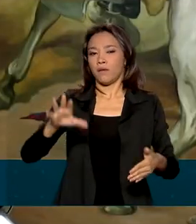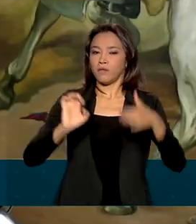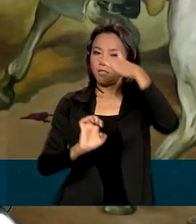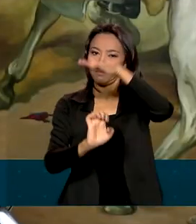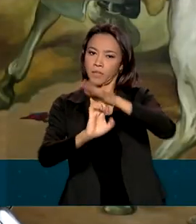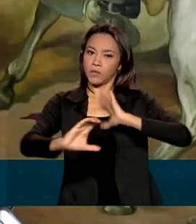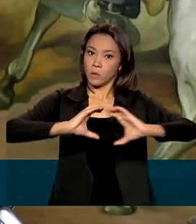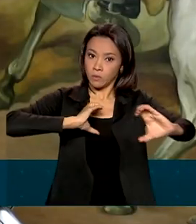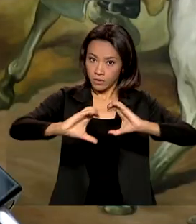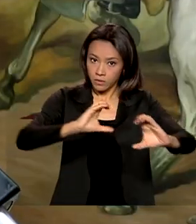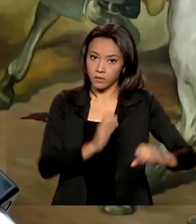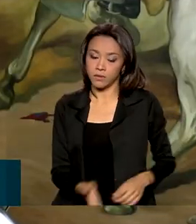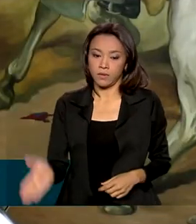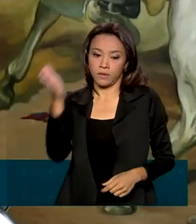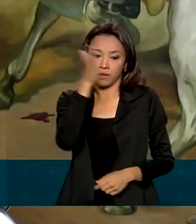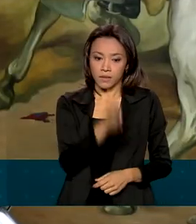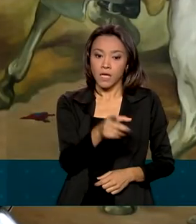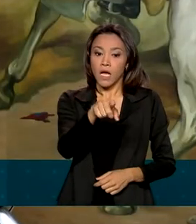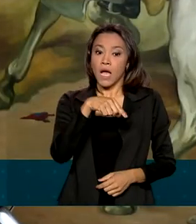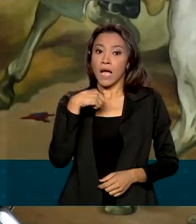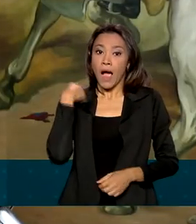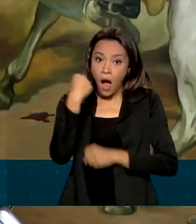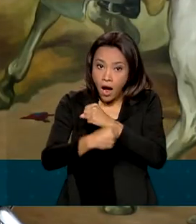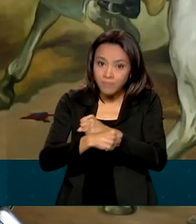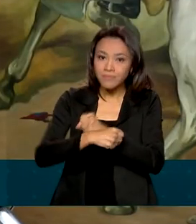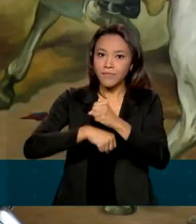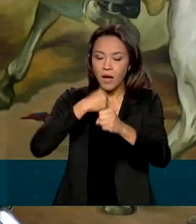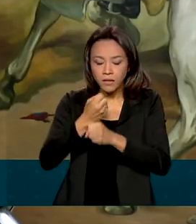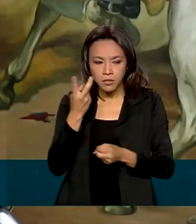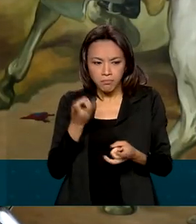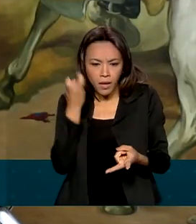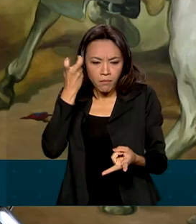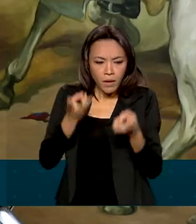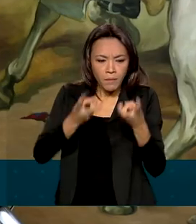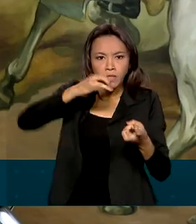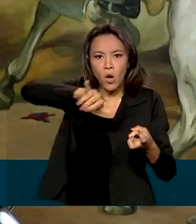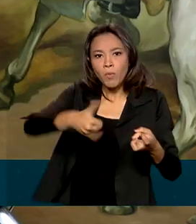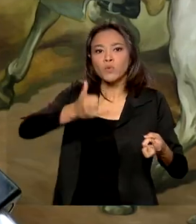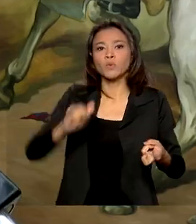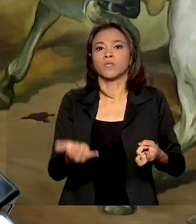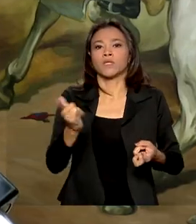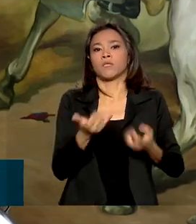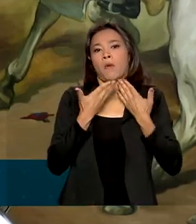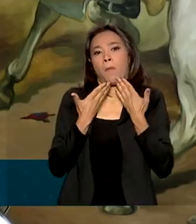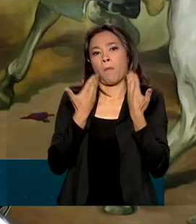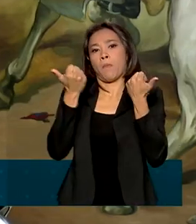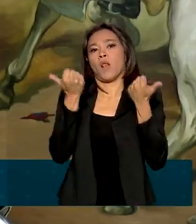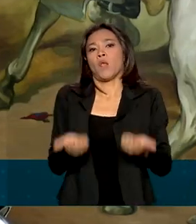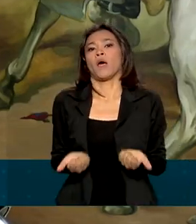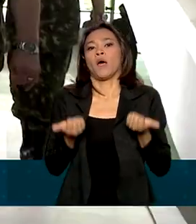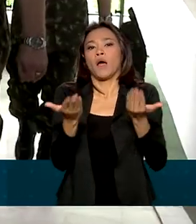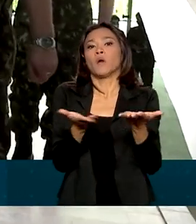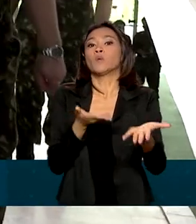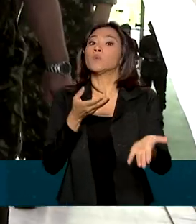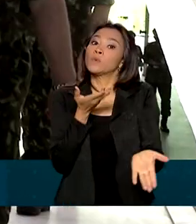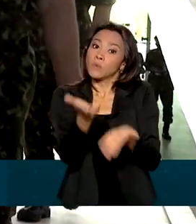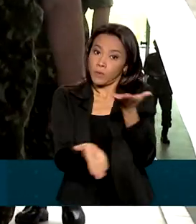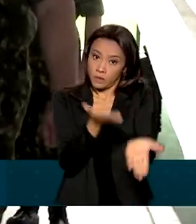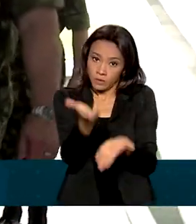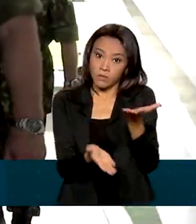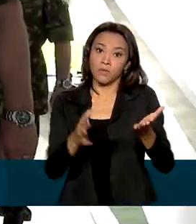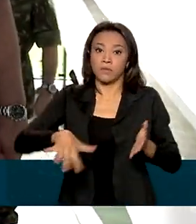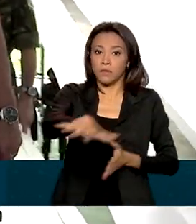A gente, a cada ano, enxerga oportunidades para melhorar a segurança nos serviços de telecomunicações, pensando também no consumidor. A